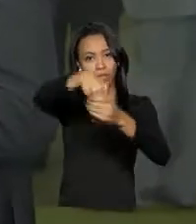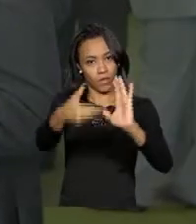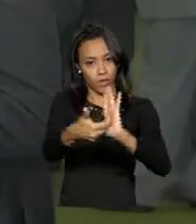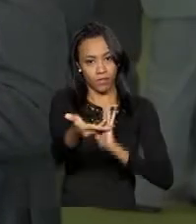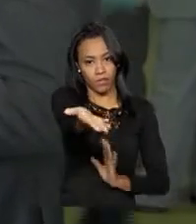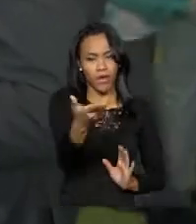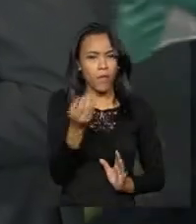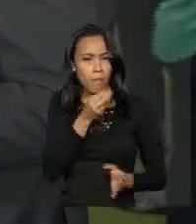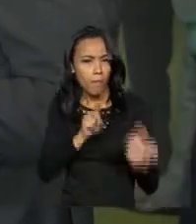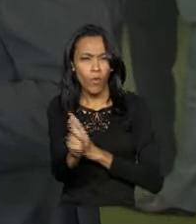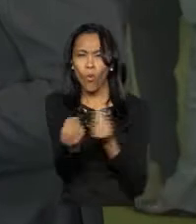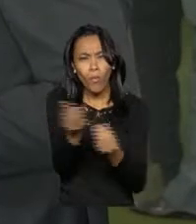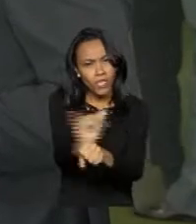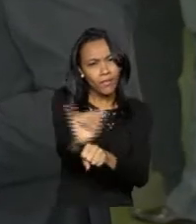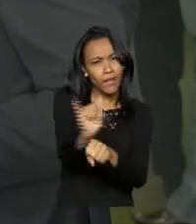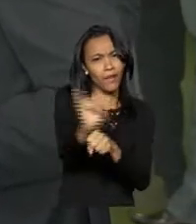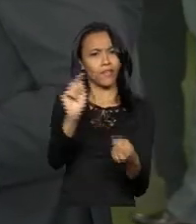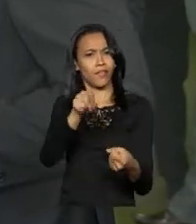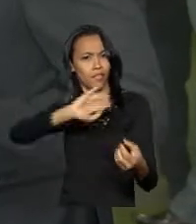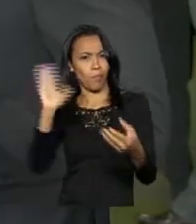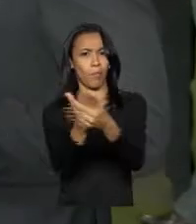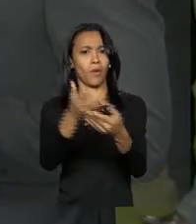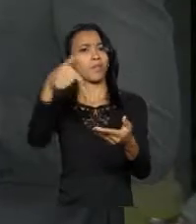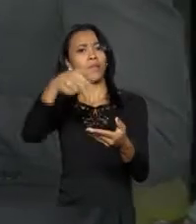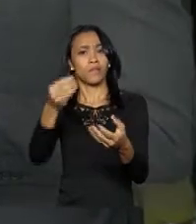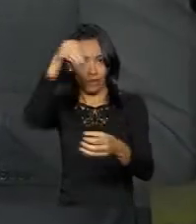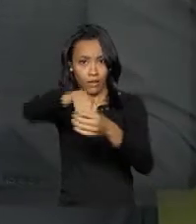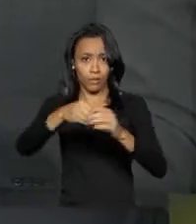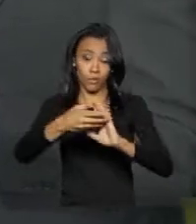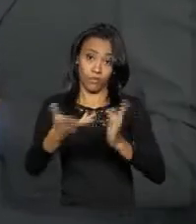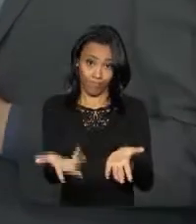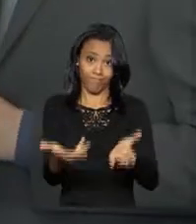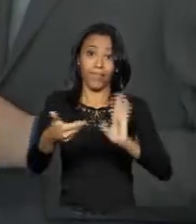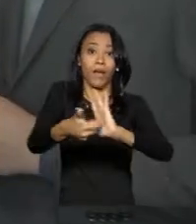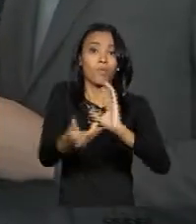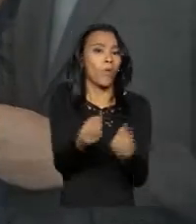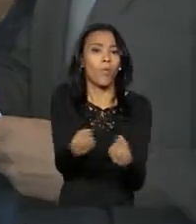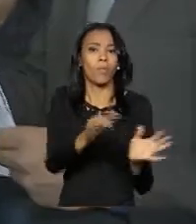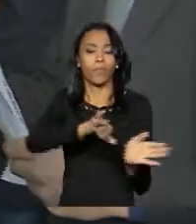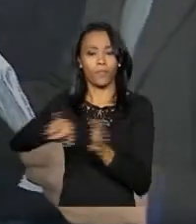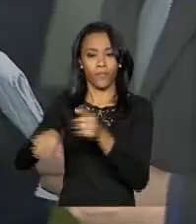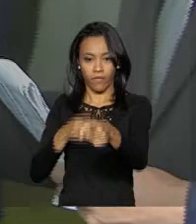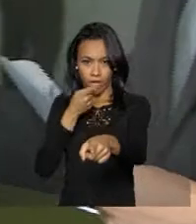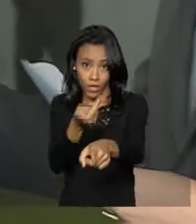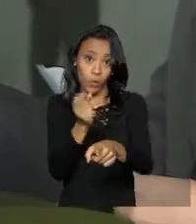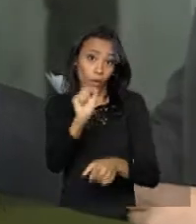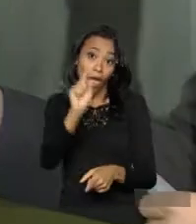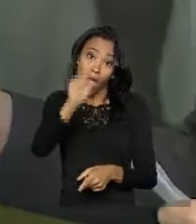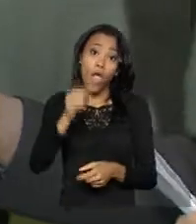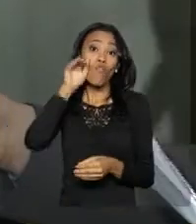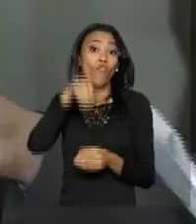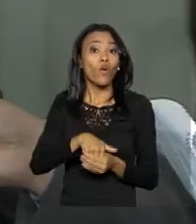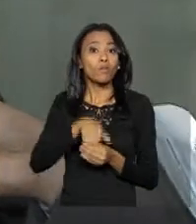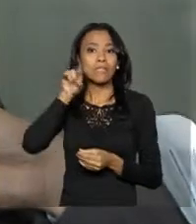será a estratégia de defesa nesse processo que corre aqui na Câmara? Olha, o que é mais importante para nós nesse momento é o voto de